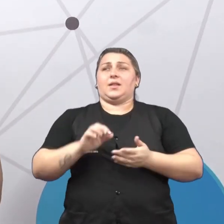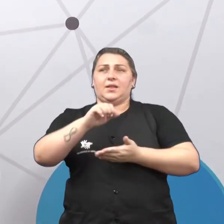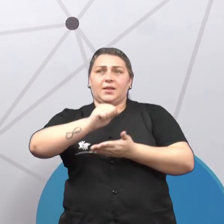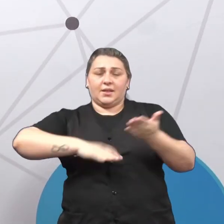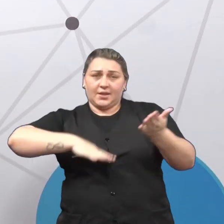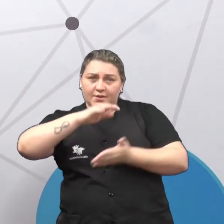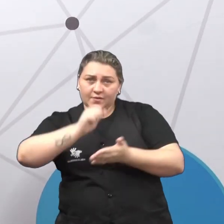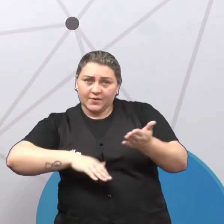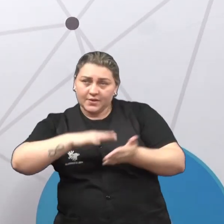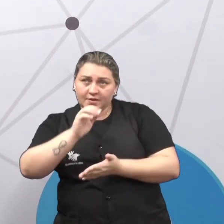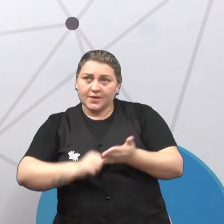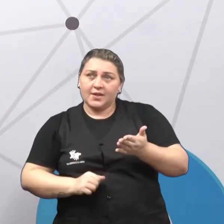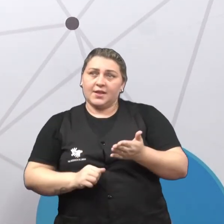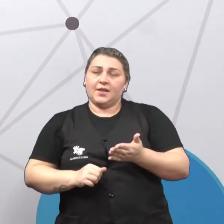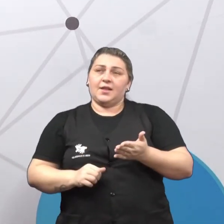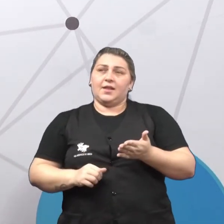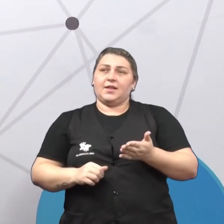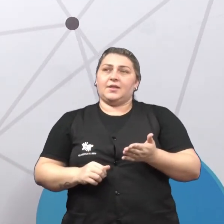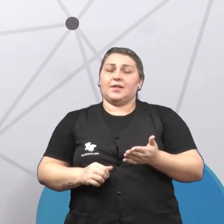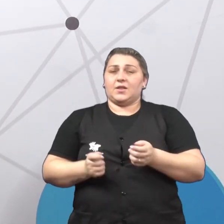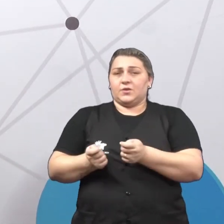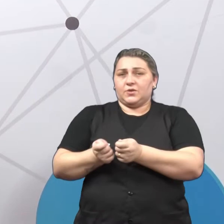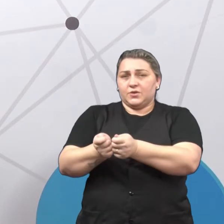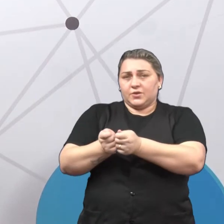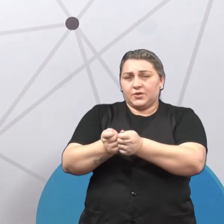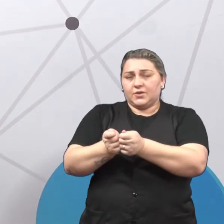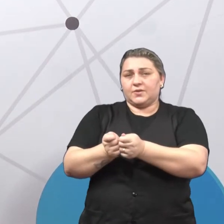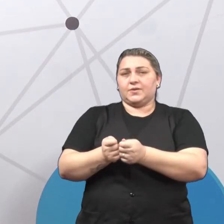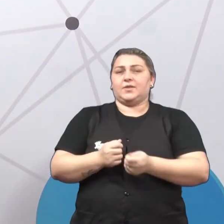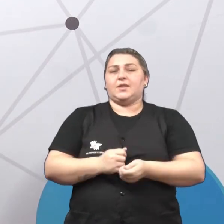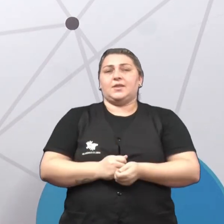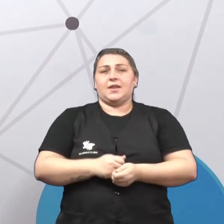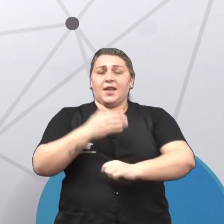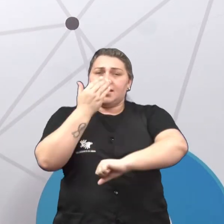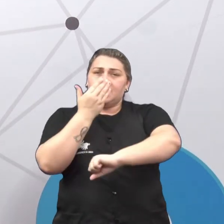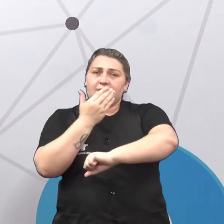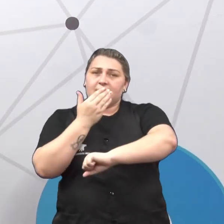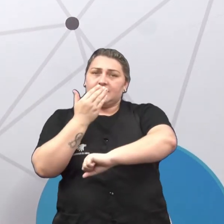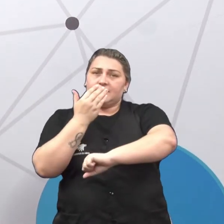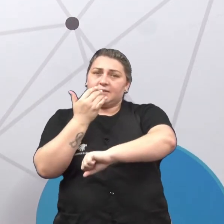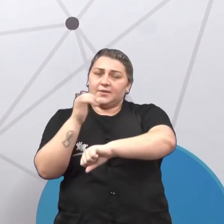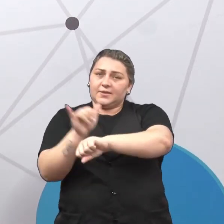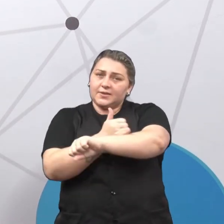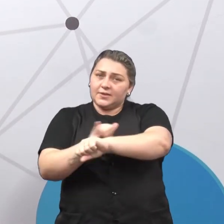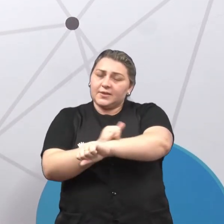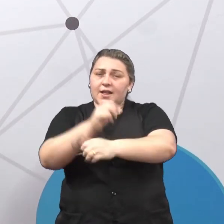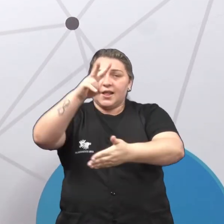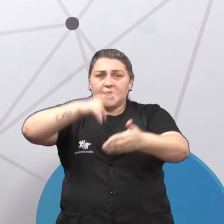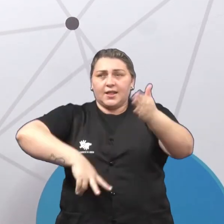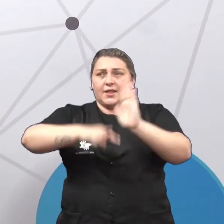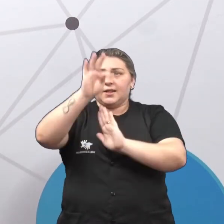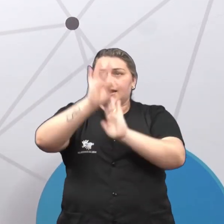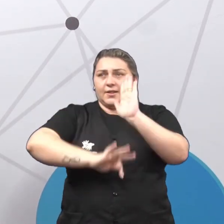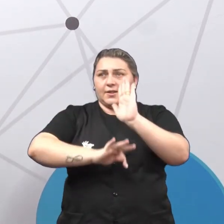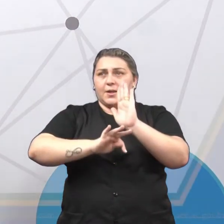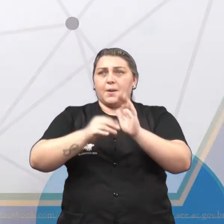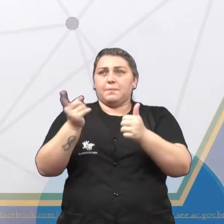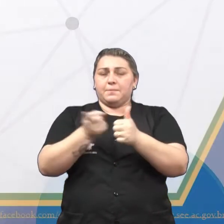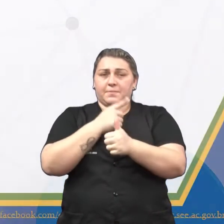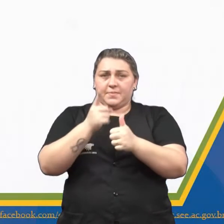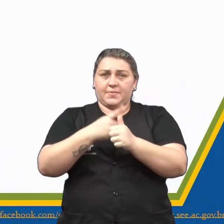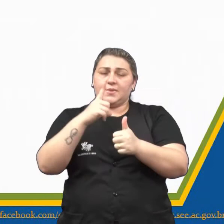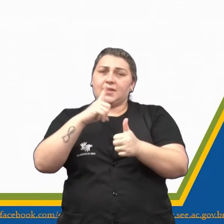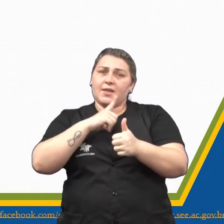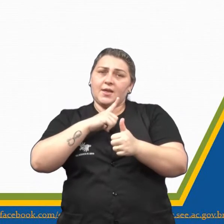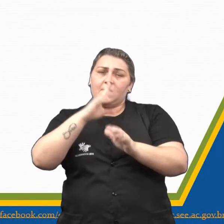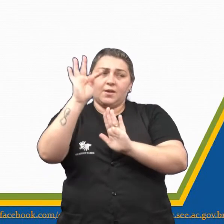atividades, né? Vamos aplicar aí essas dicas, né? E essas estratégias aí na leitura de texto, tá bom? Primeiro tem